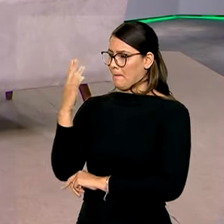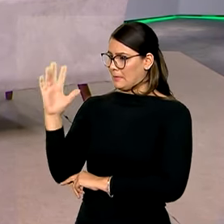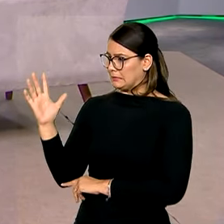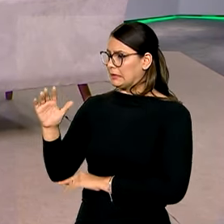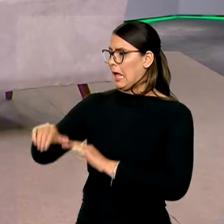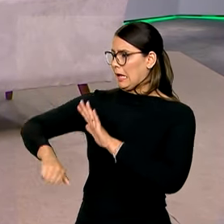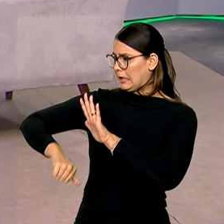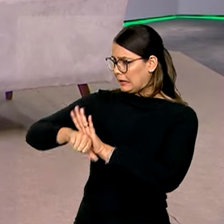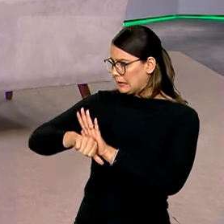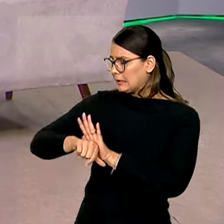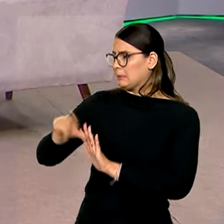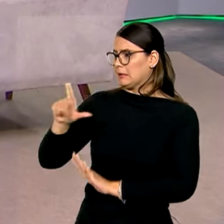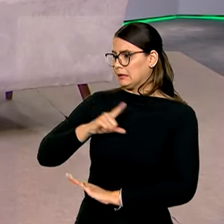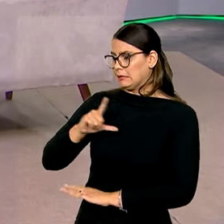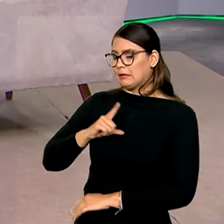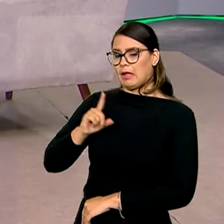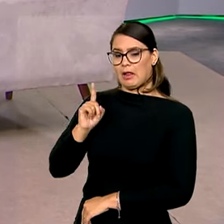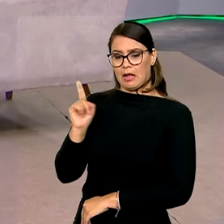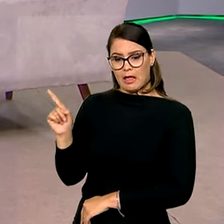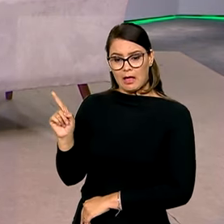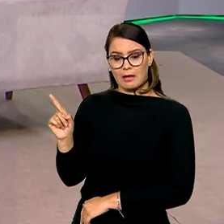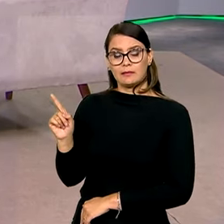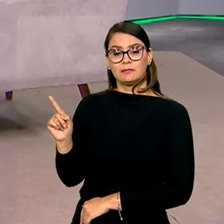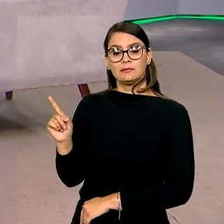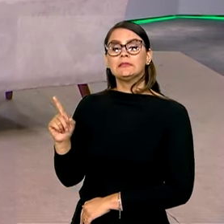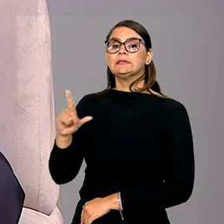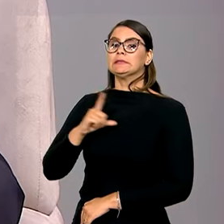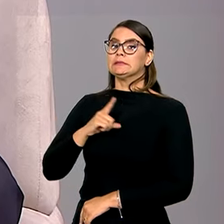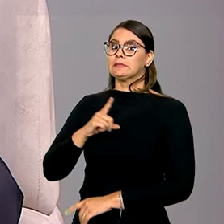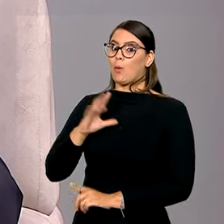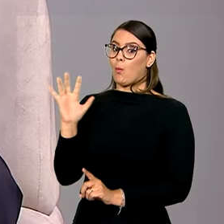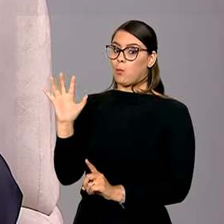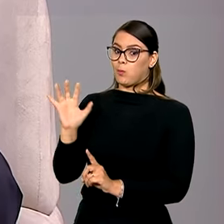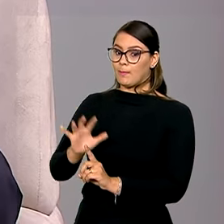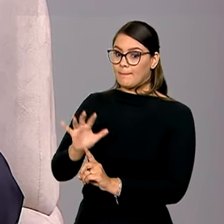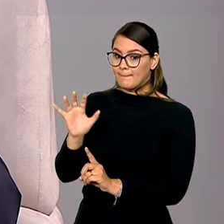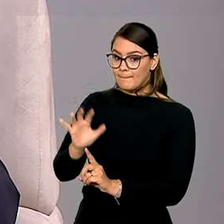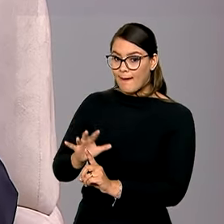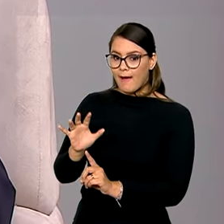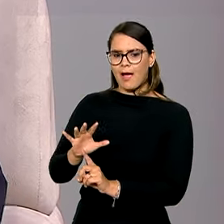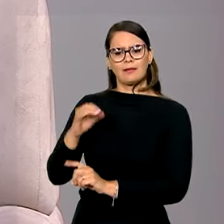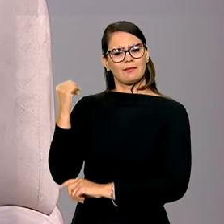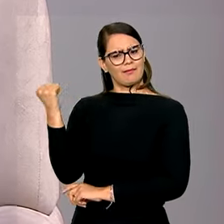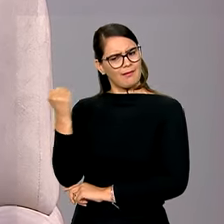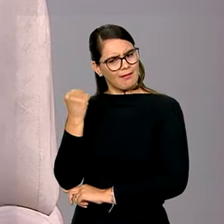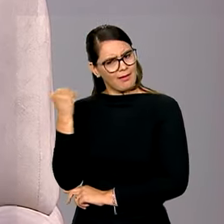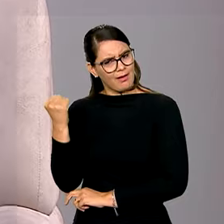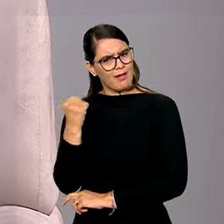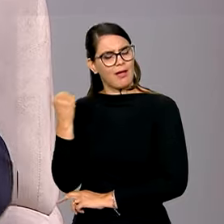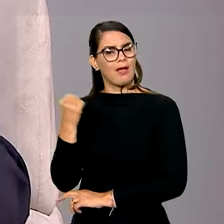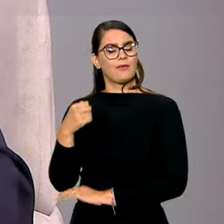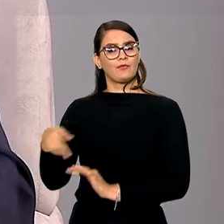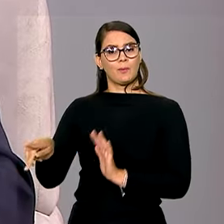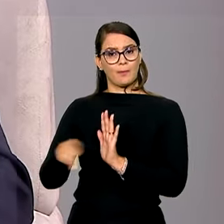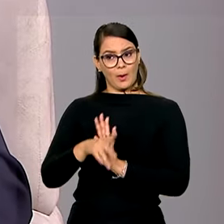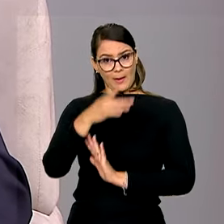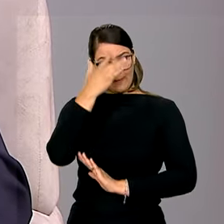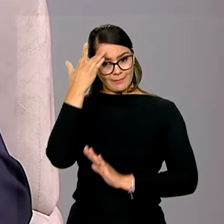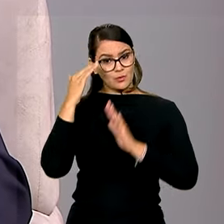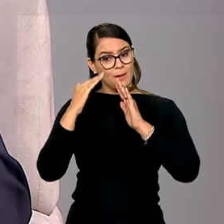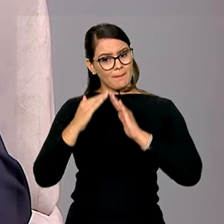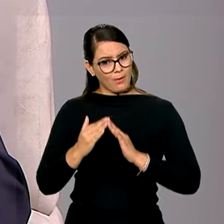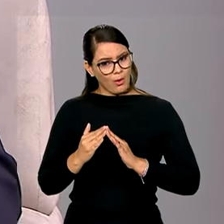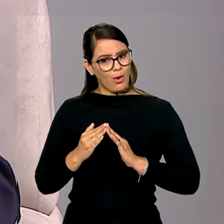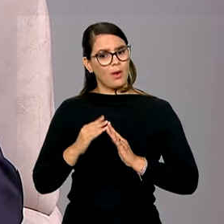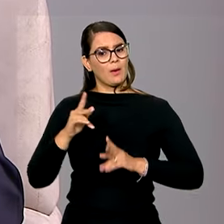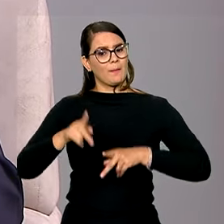da criminalidade que se instala aí nessas regiões, há um impacto muito severo para os habitantes dessa região,